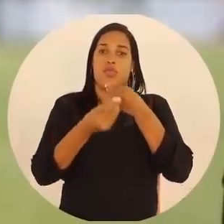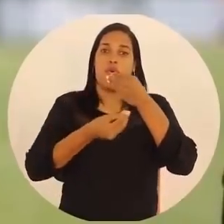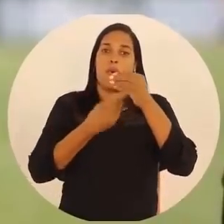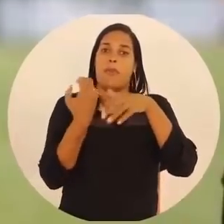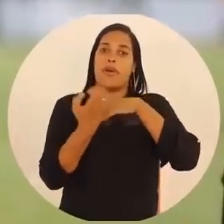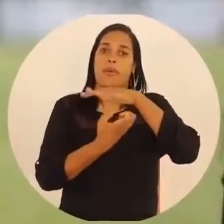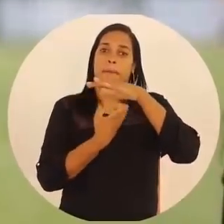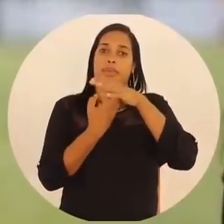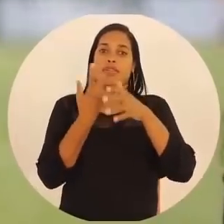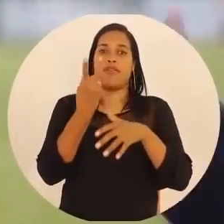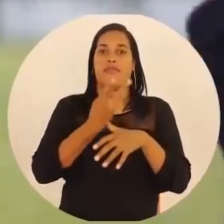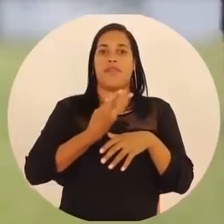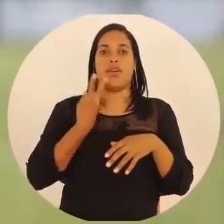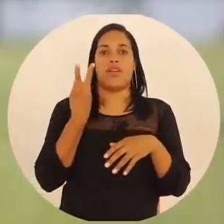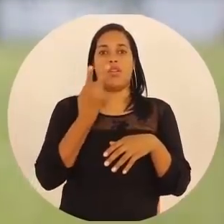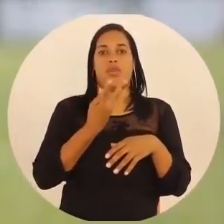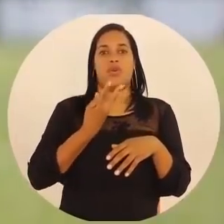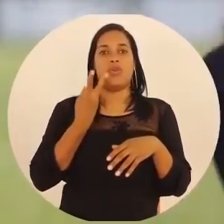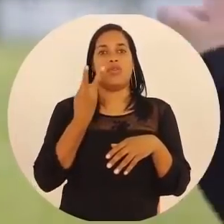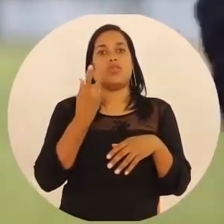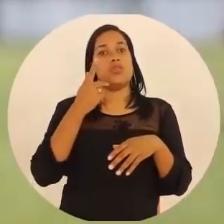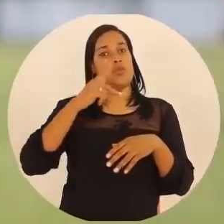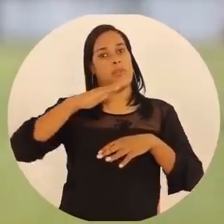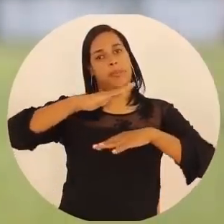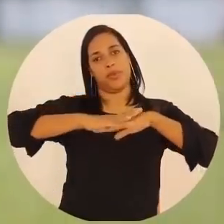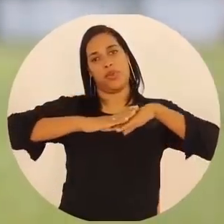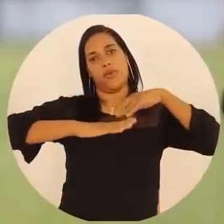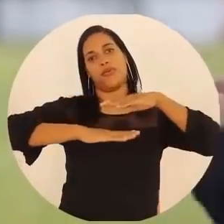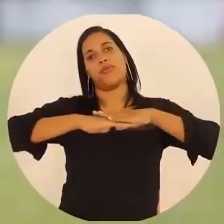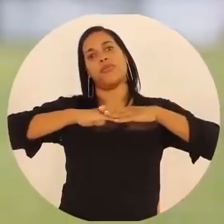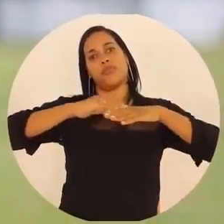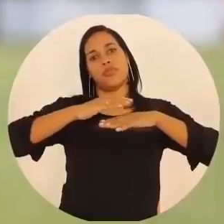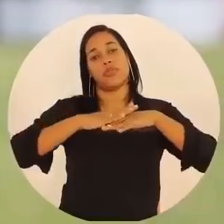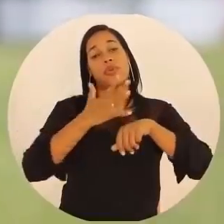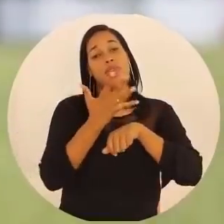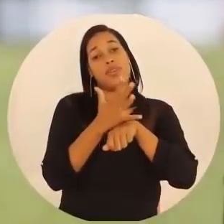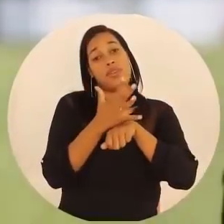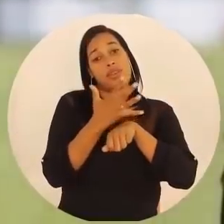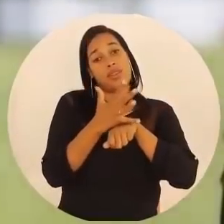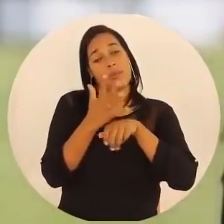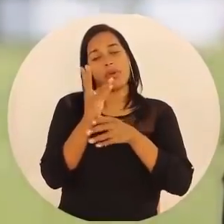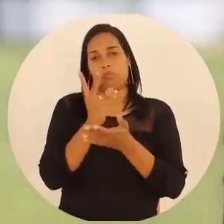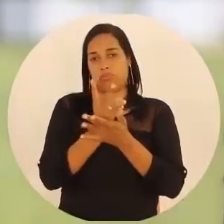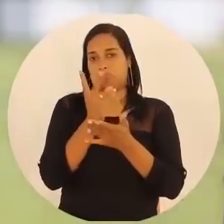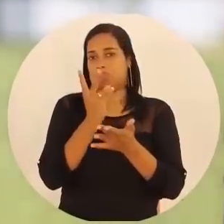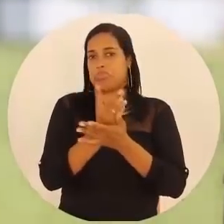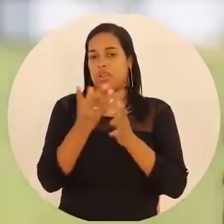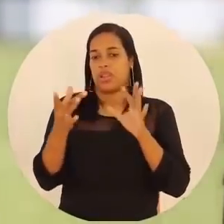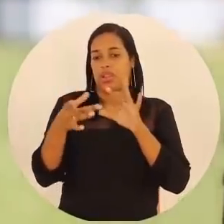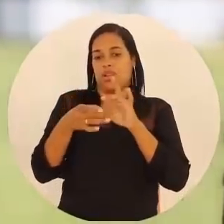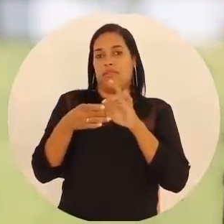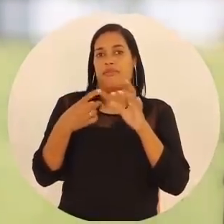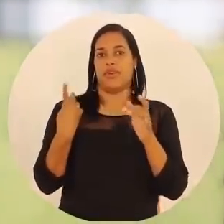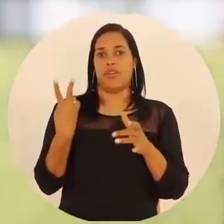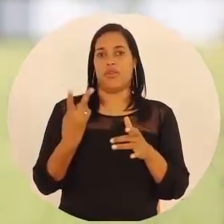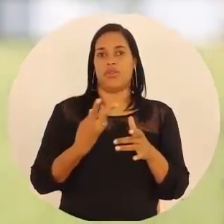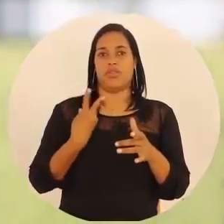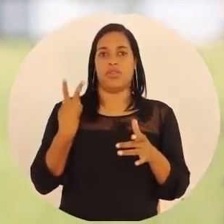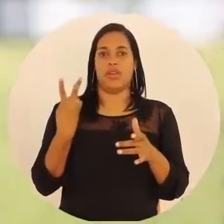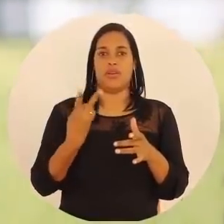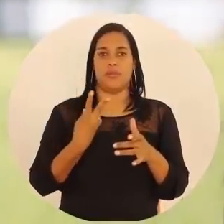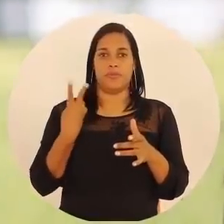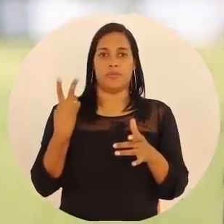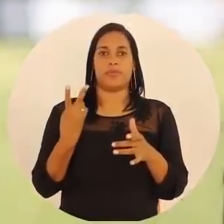como a empresa valoriza os seus funcionários, então o treinamento está atrelado a isso. Então é uma forma de valorizar,